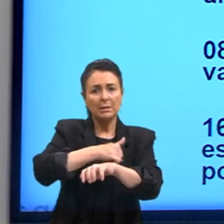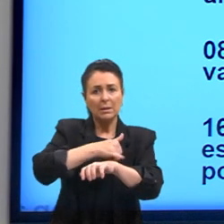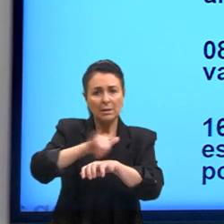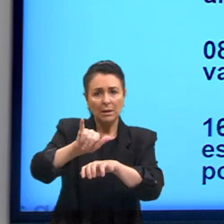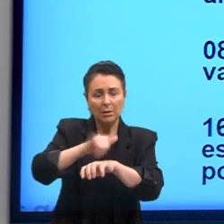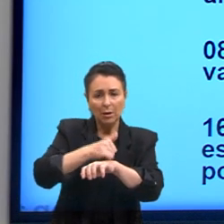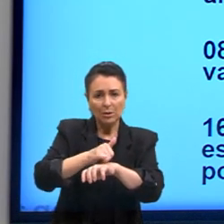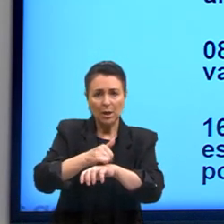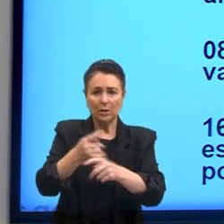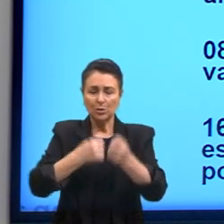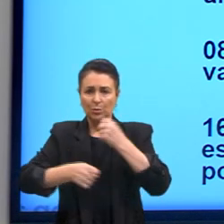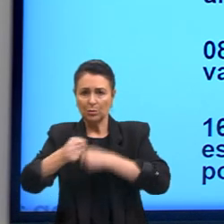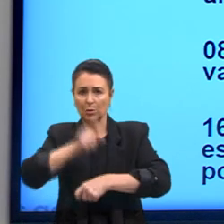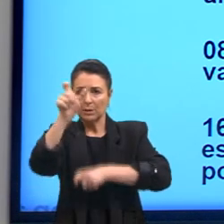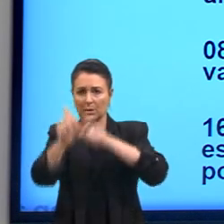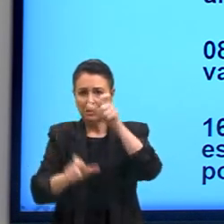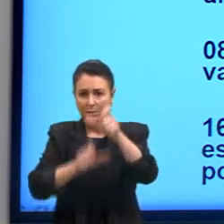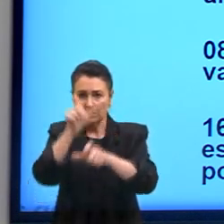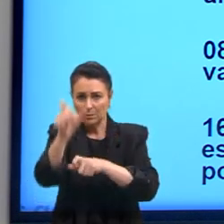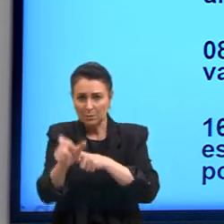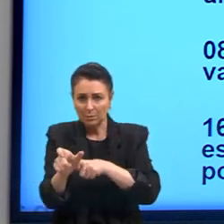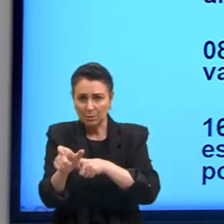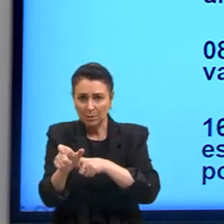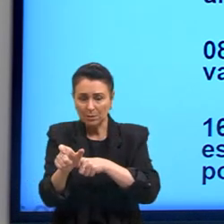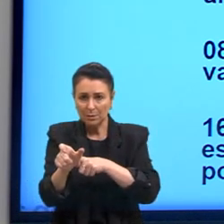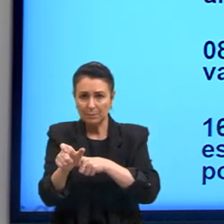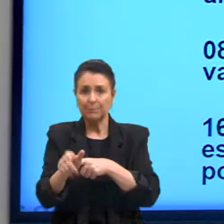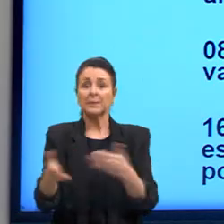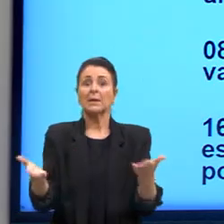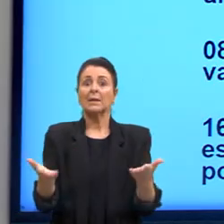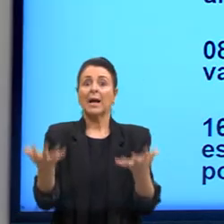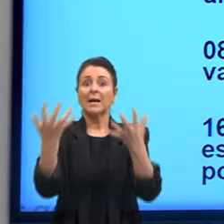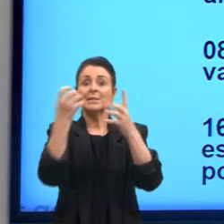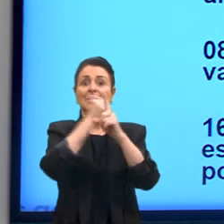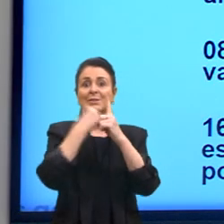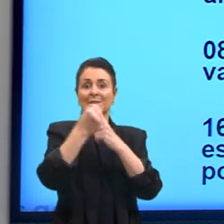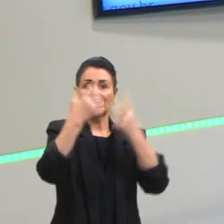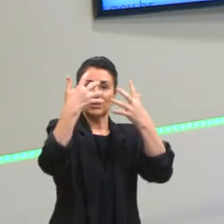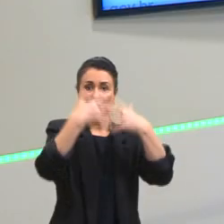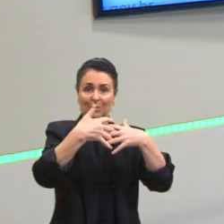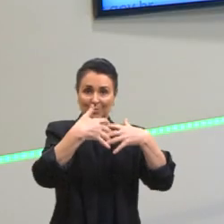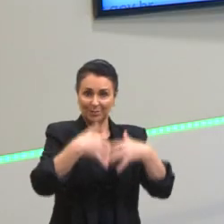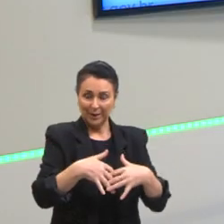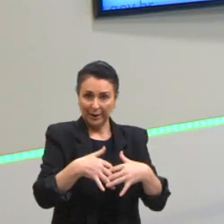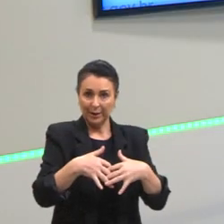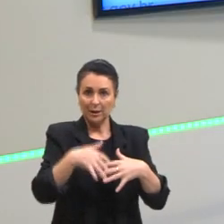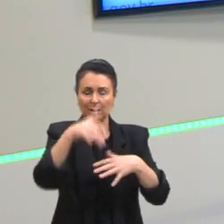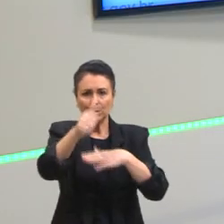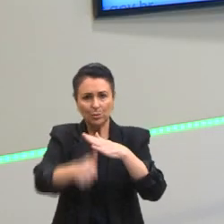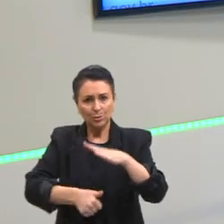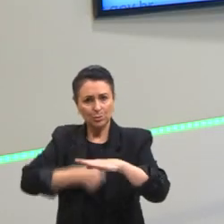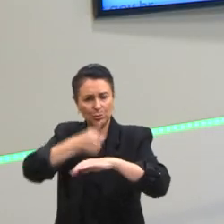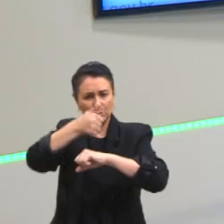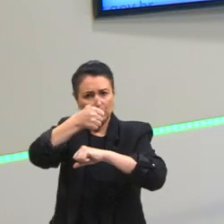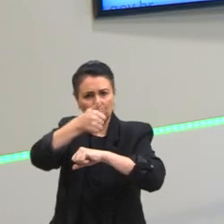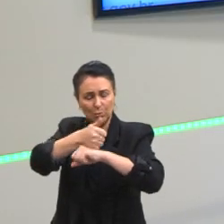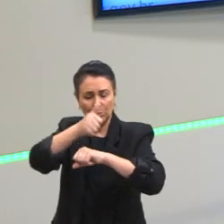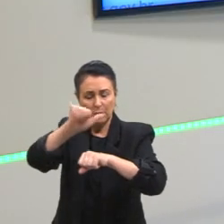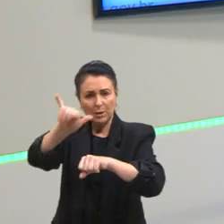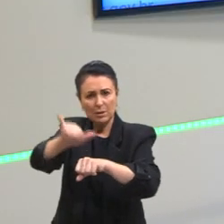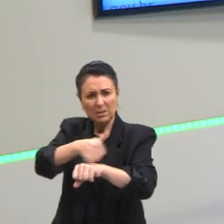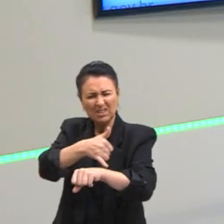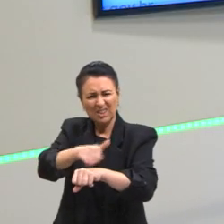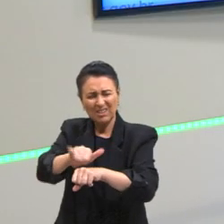controlar as pessoas, claro, e nas sociedades complexas ocorre uma tendência de substituição de estratégias